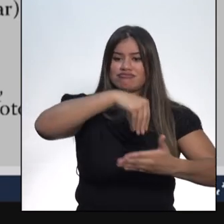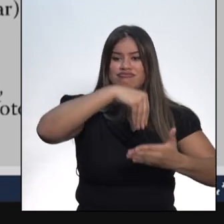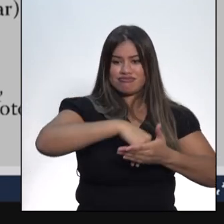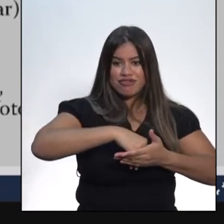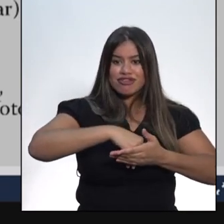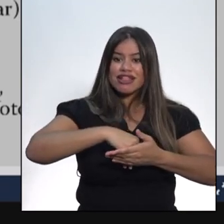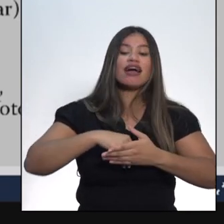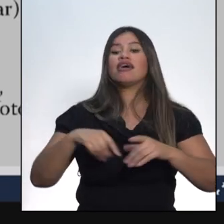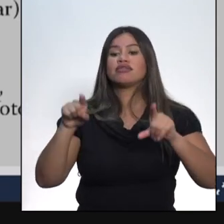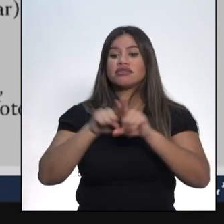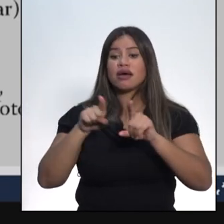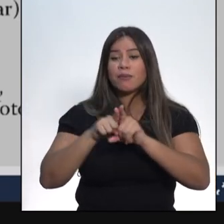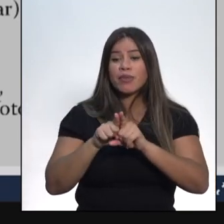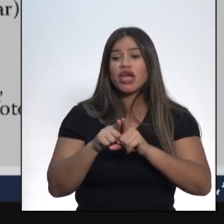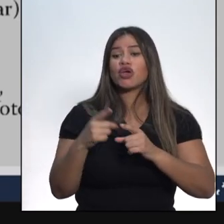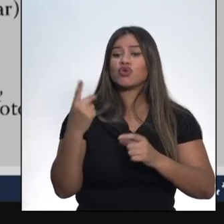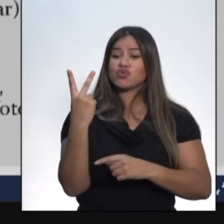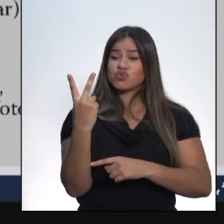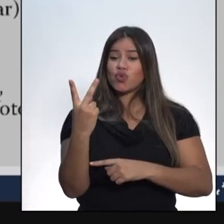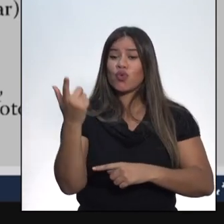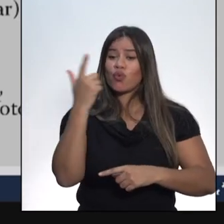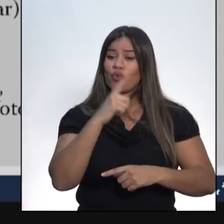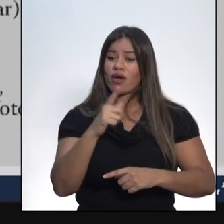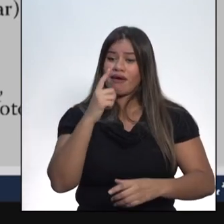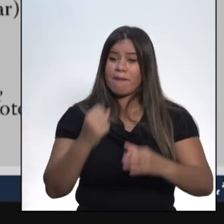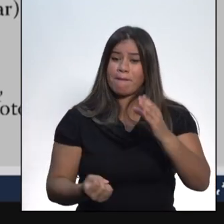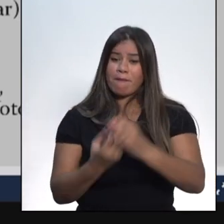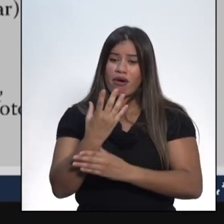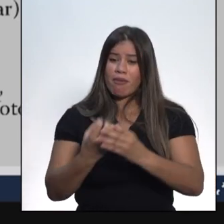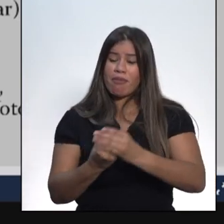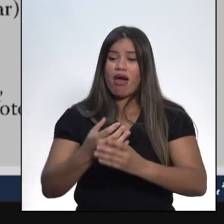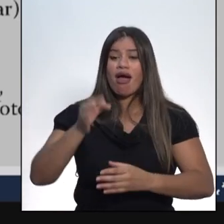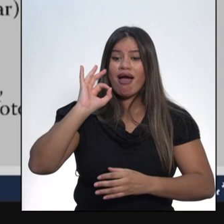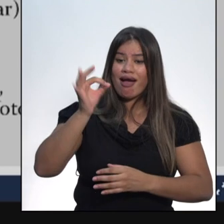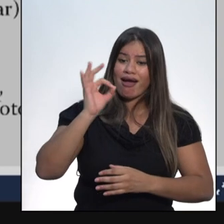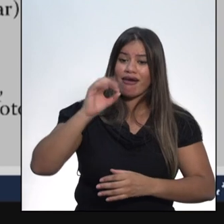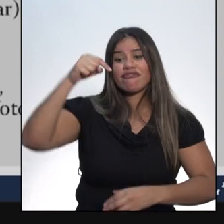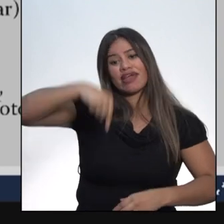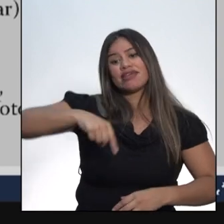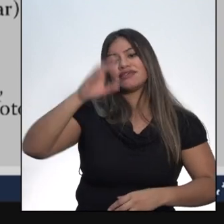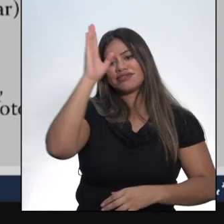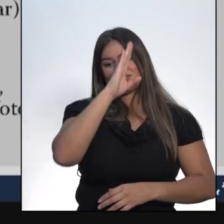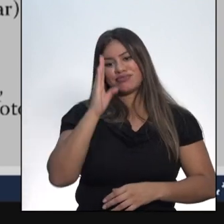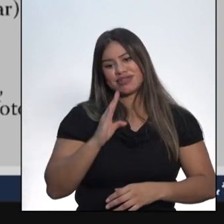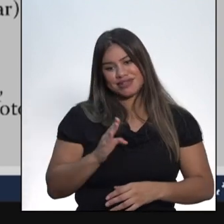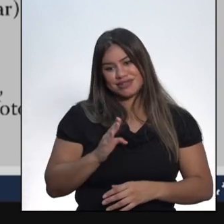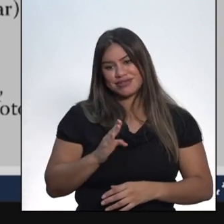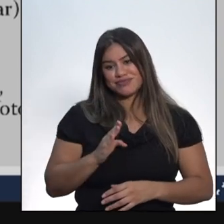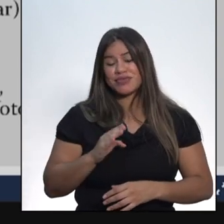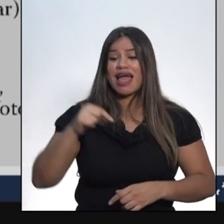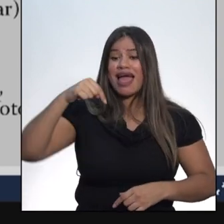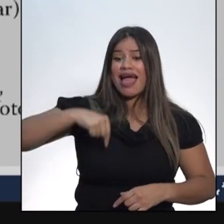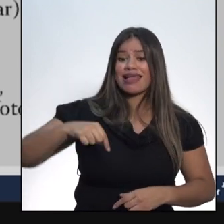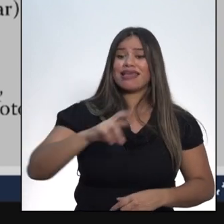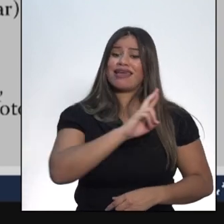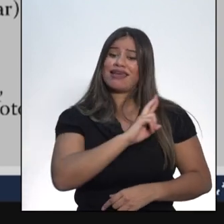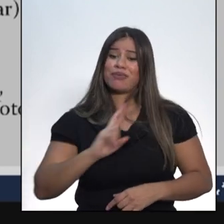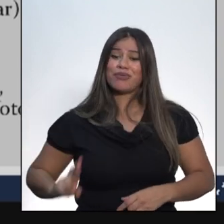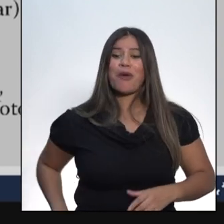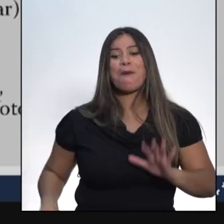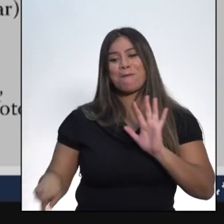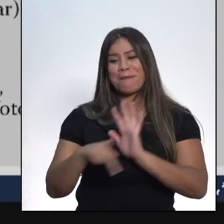dois maiores produtores de café do país. Na verdade, o correto seria dizer República do café com café,